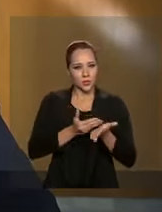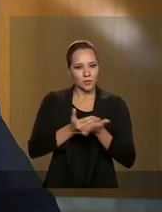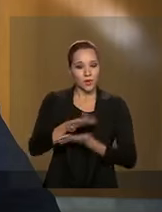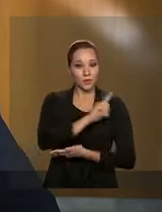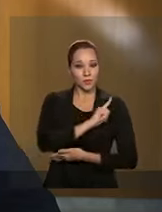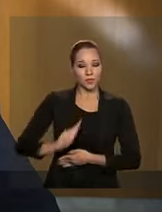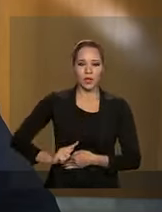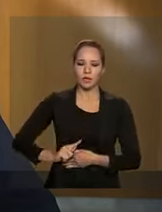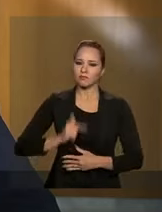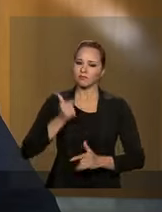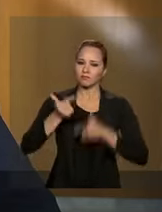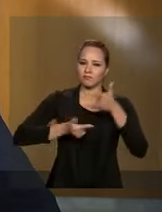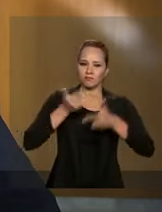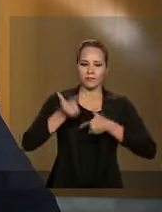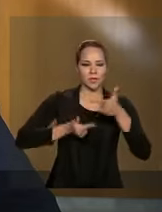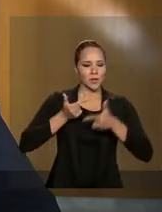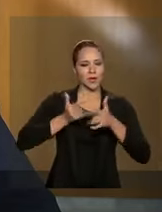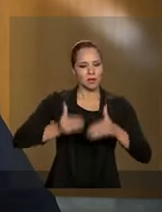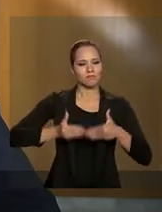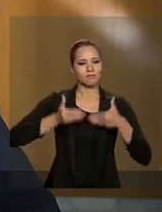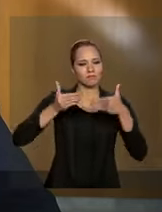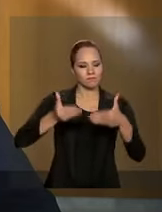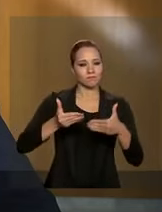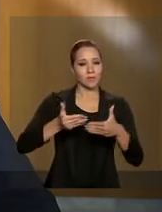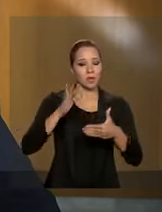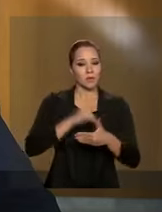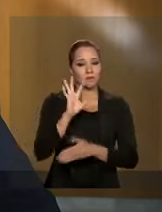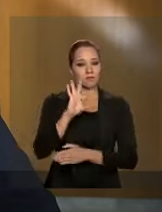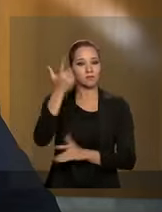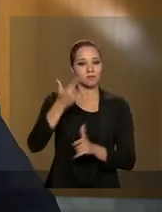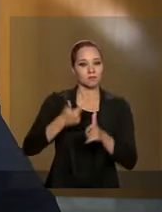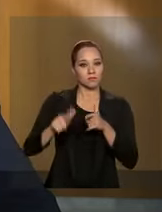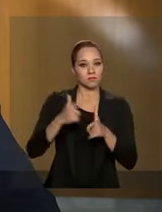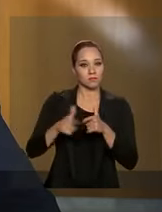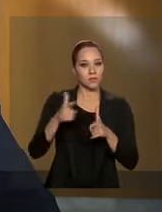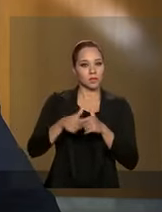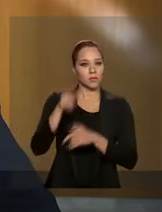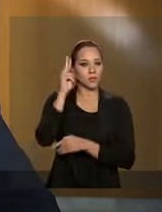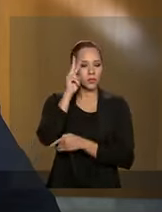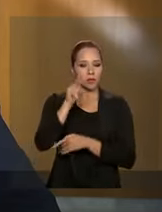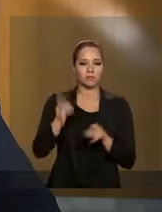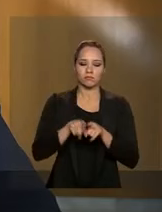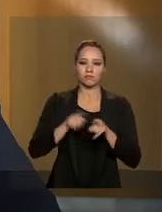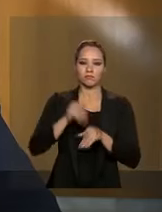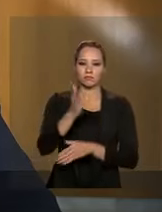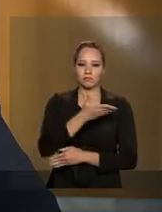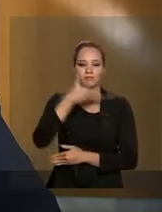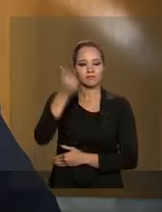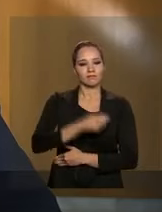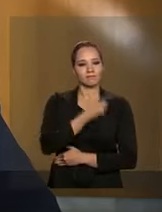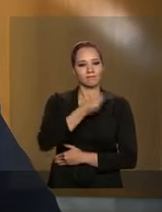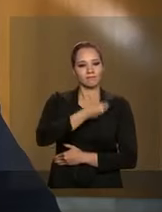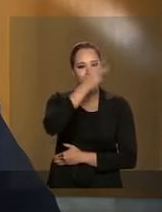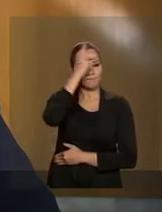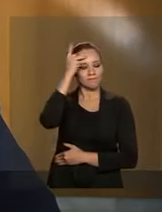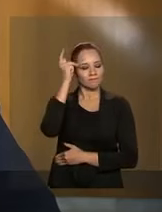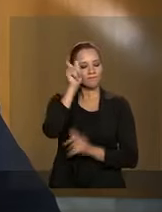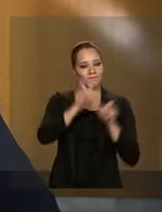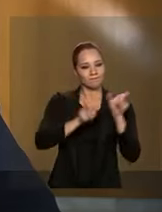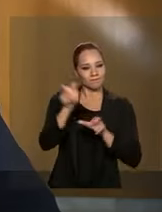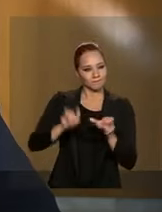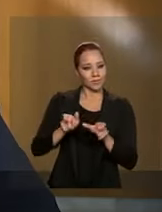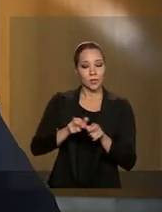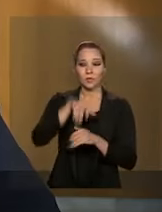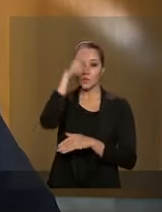temos trabalhado em todas as frentes para sanar problemas históricos e melhorar a vida das pessoas. O Brasil